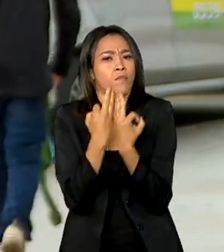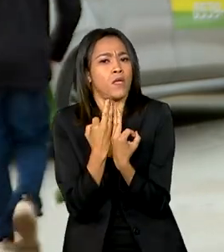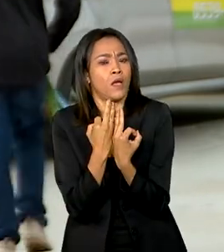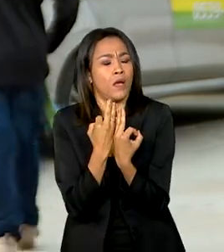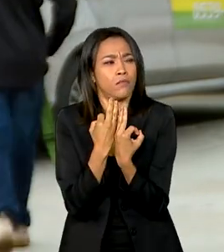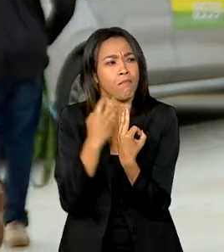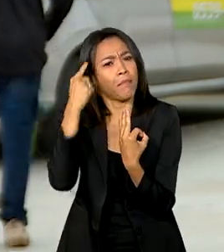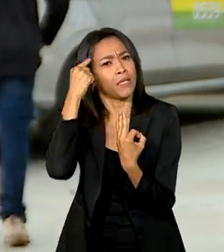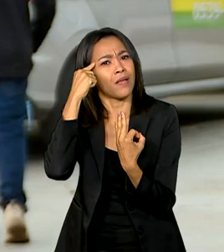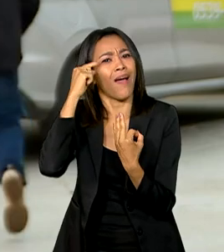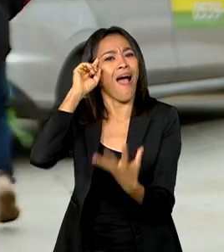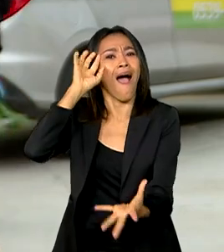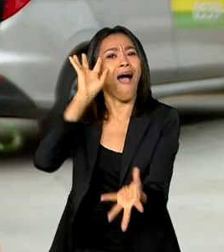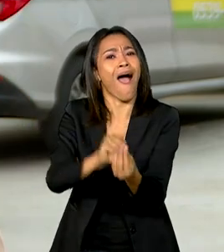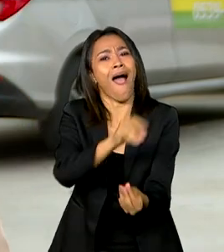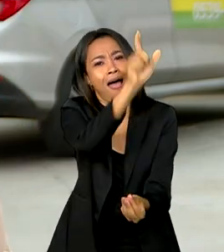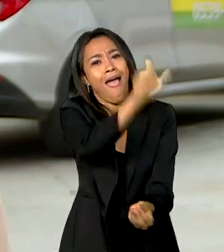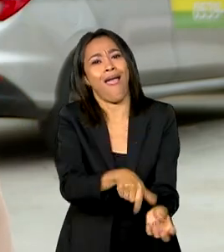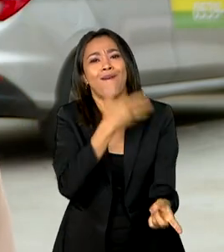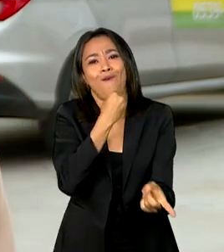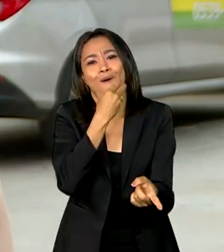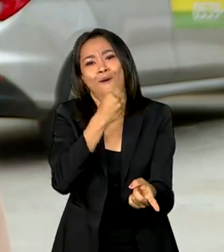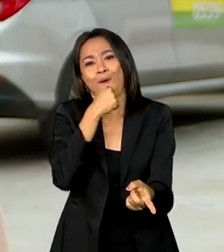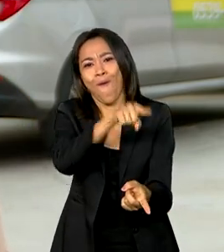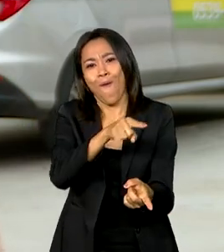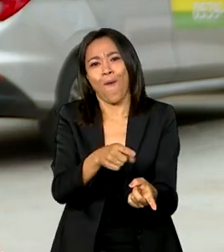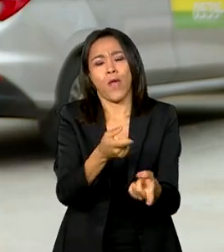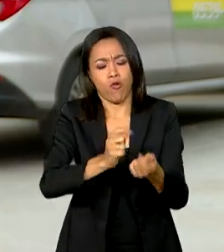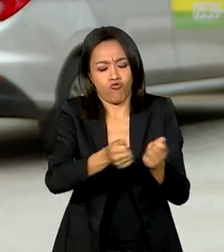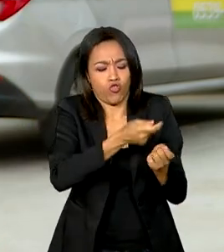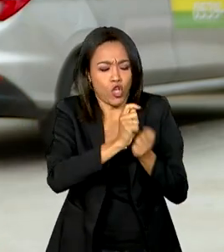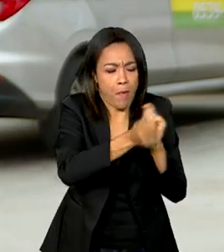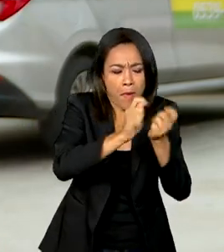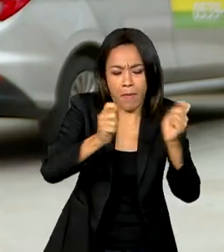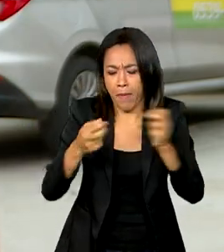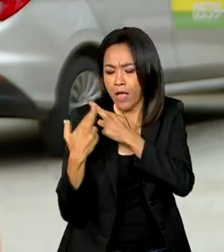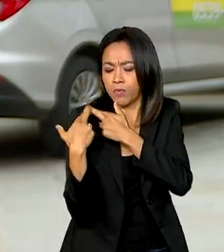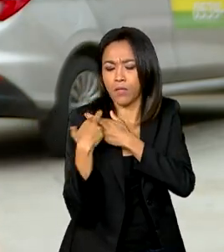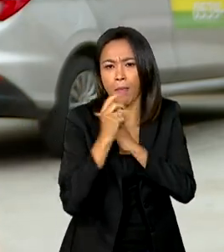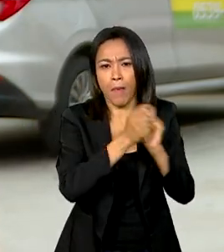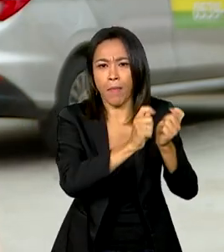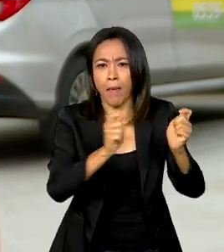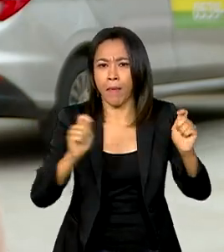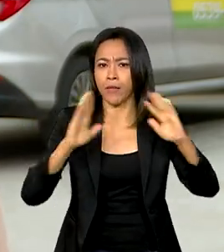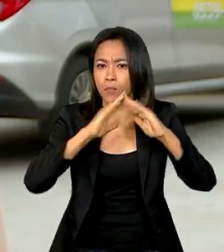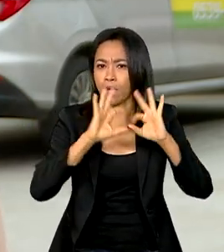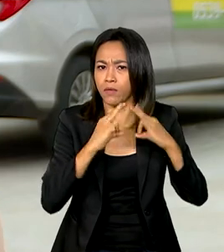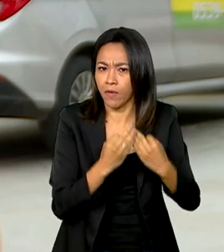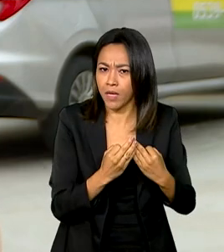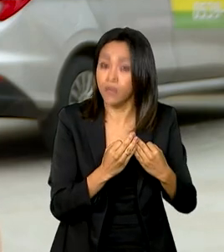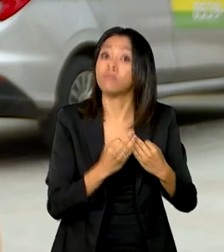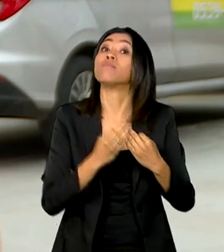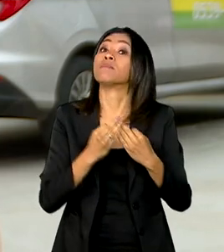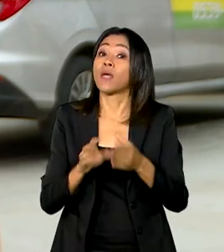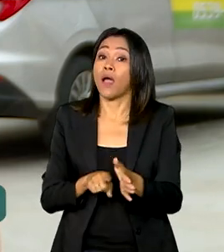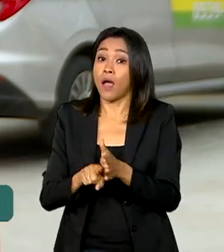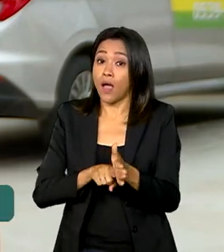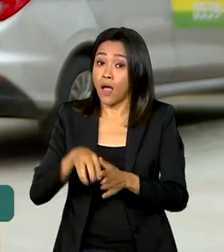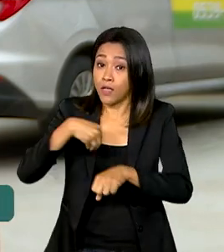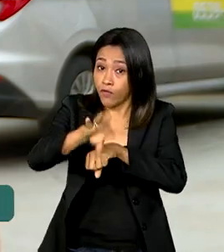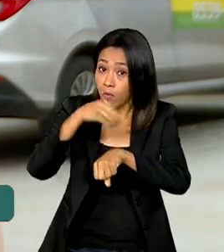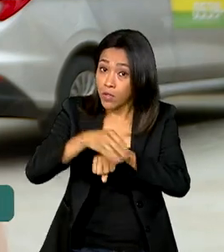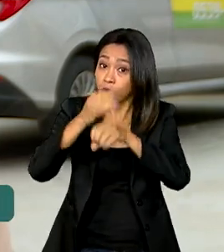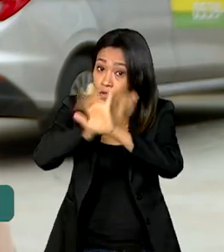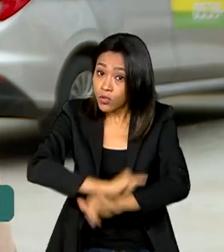apenas à figura de um homem à frente das finanças e responsabilidades de uma casa. Os dados divulgados